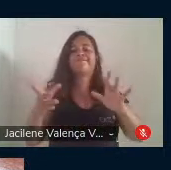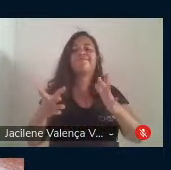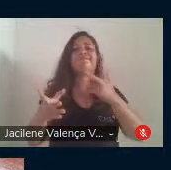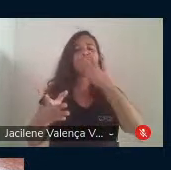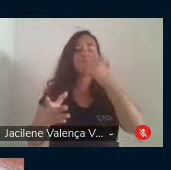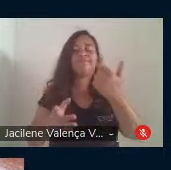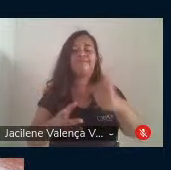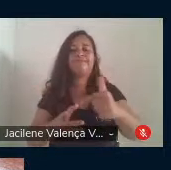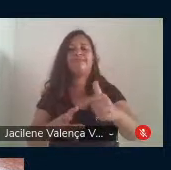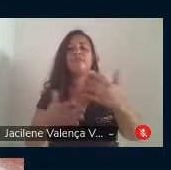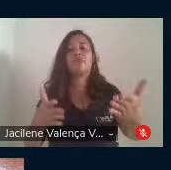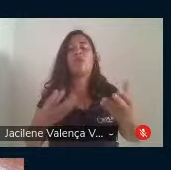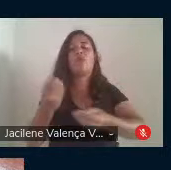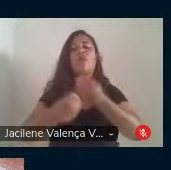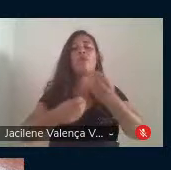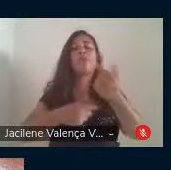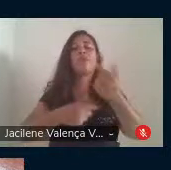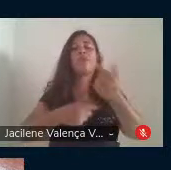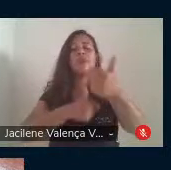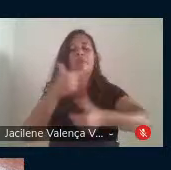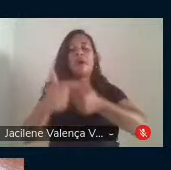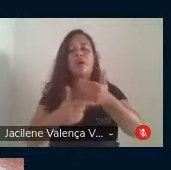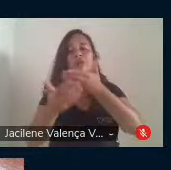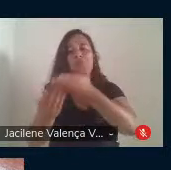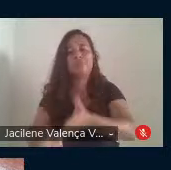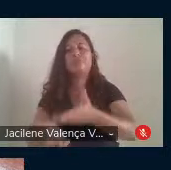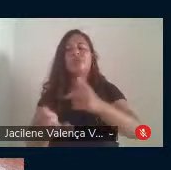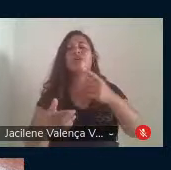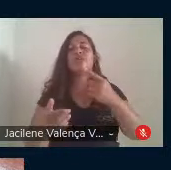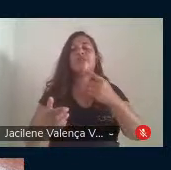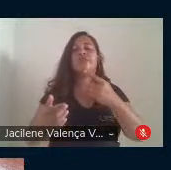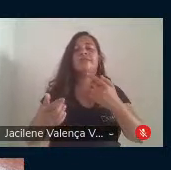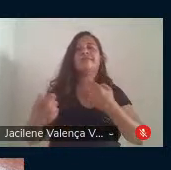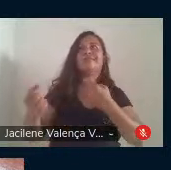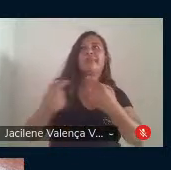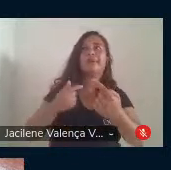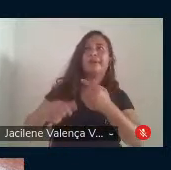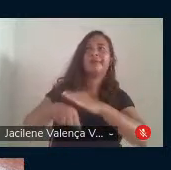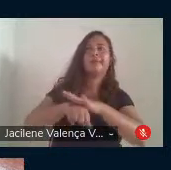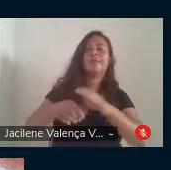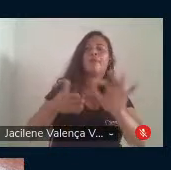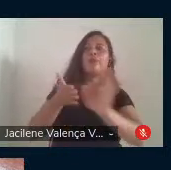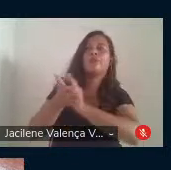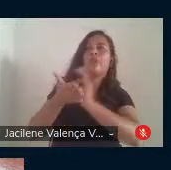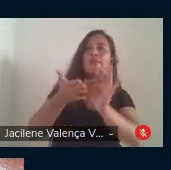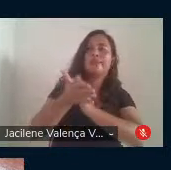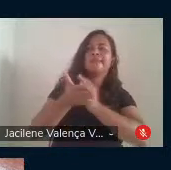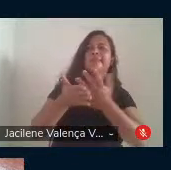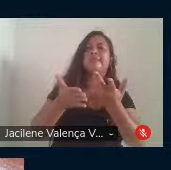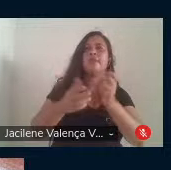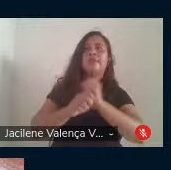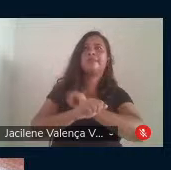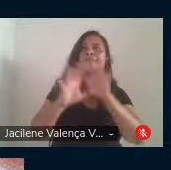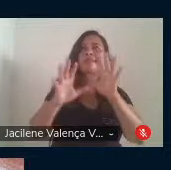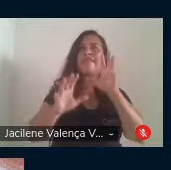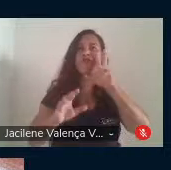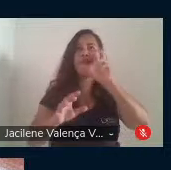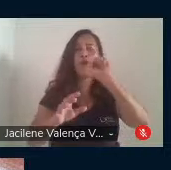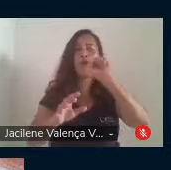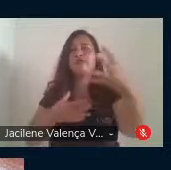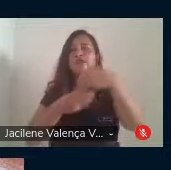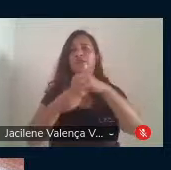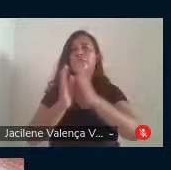nesse trabalho, a gente dialoga com as autoras e isso, para mim, ficou muito forte em todo o livro.